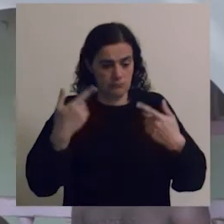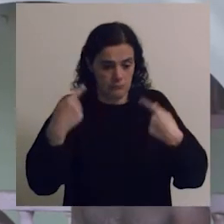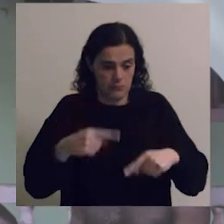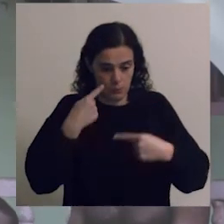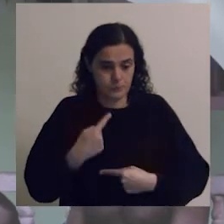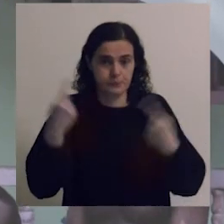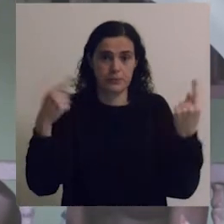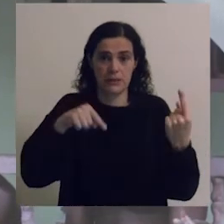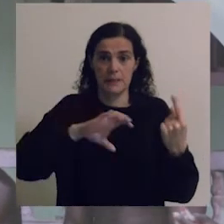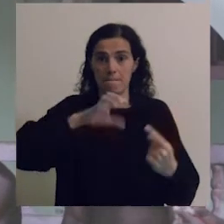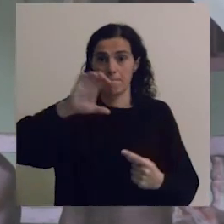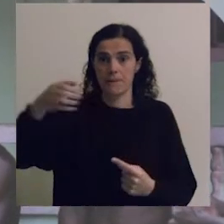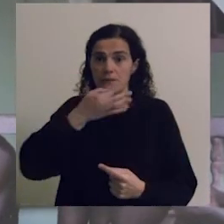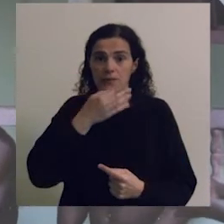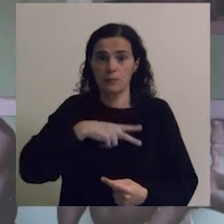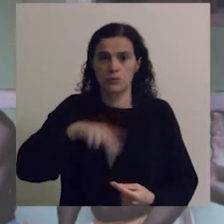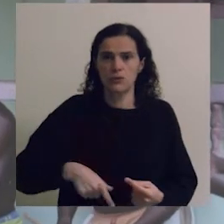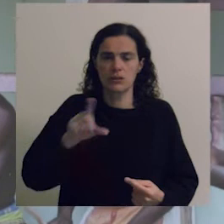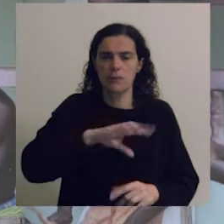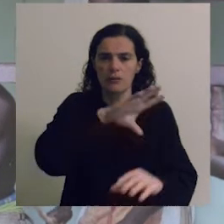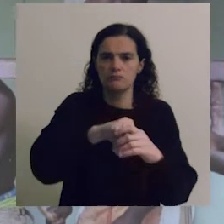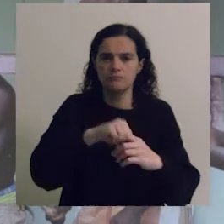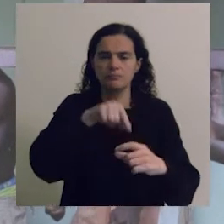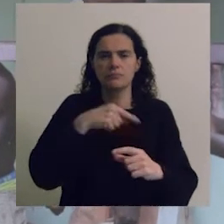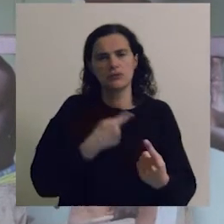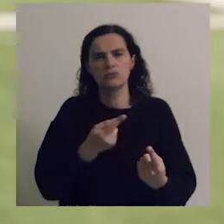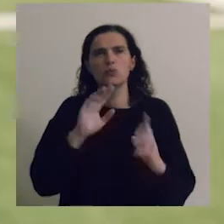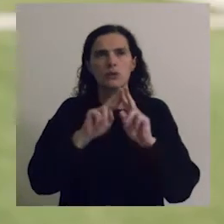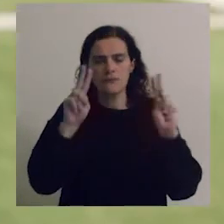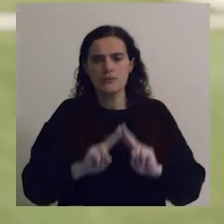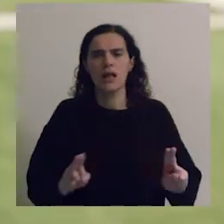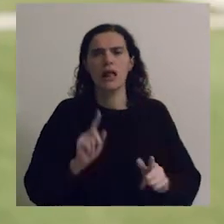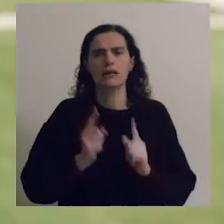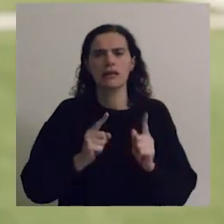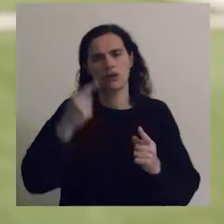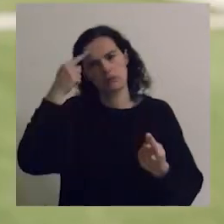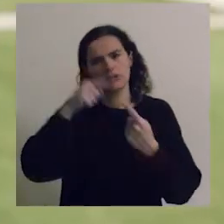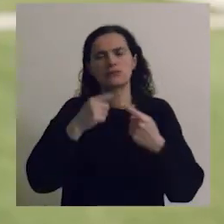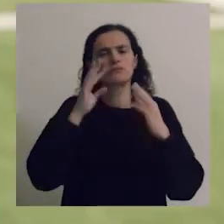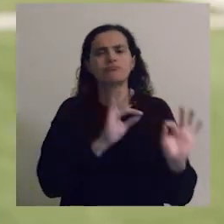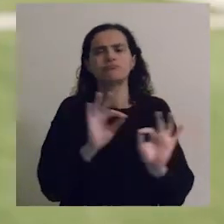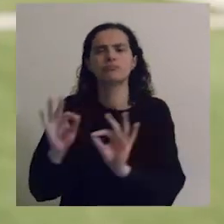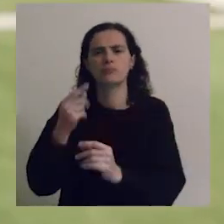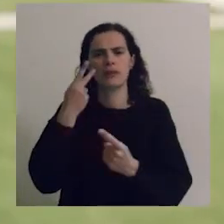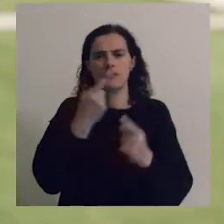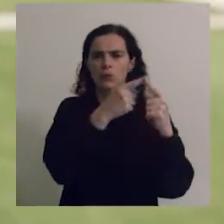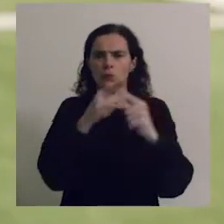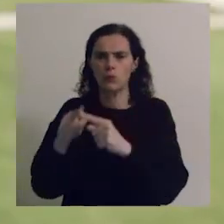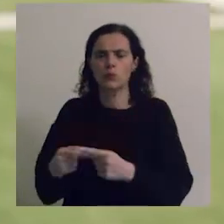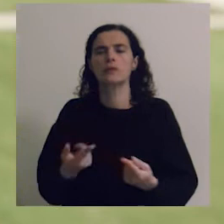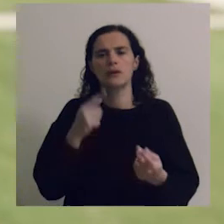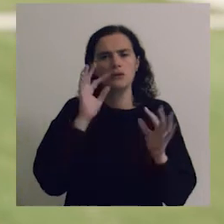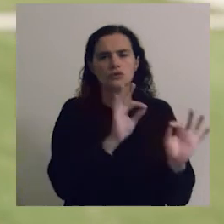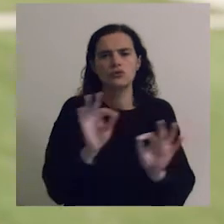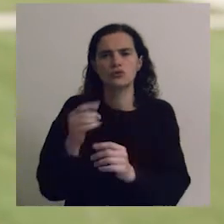aqui revelamos nos países lusófonos são também parte deste desígnio universal de conservação da biodiversidade,